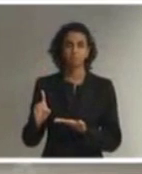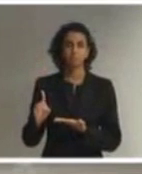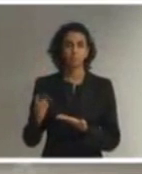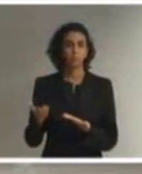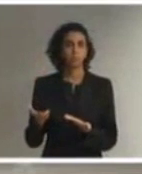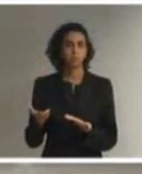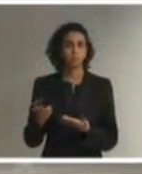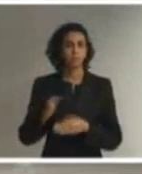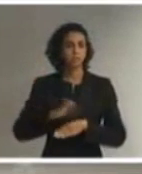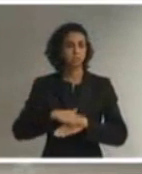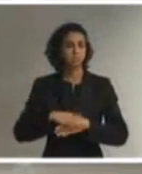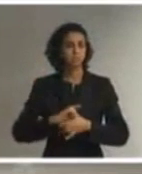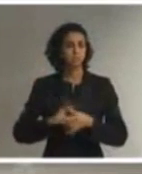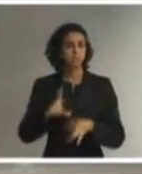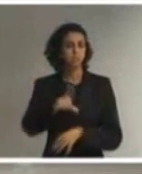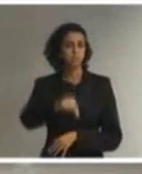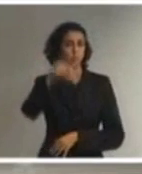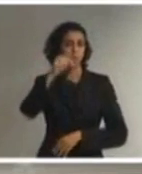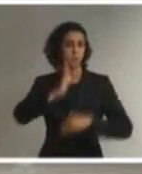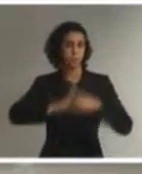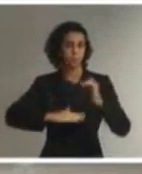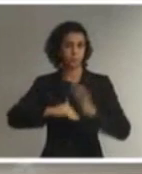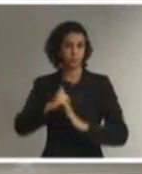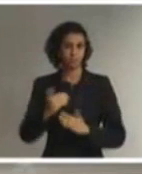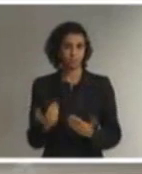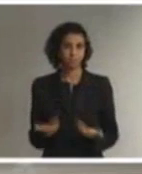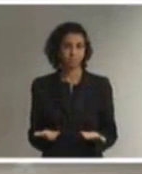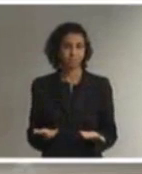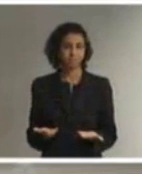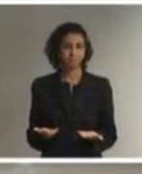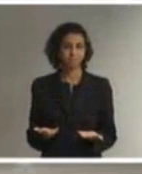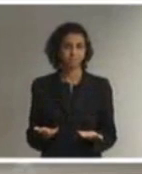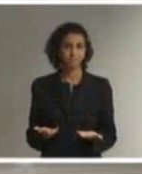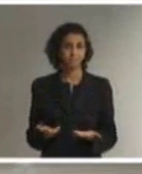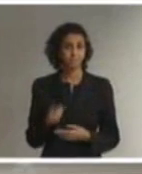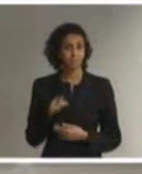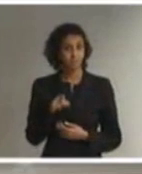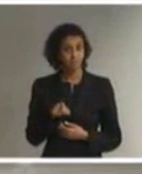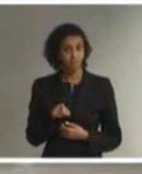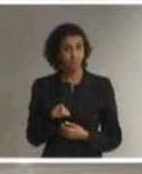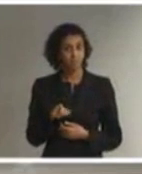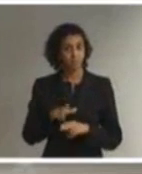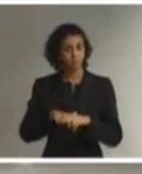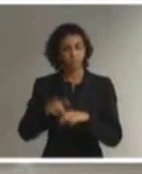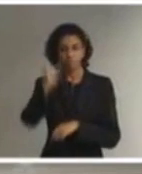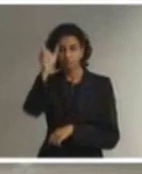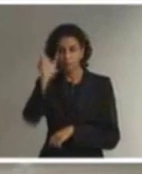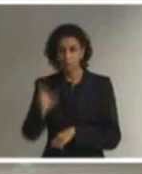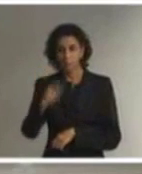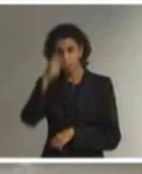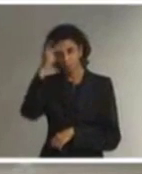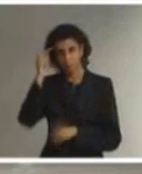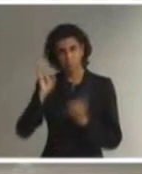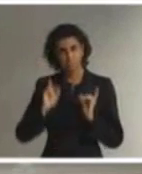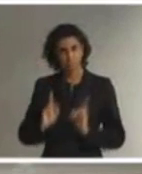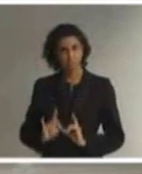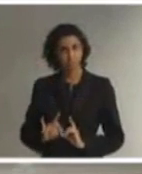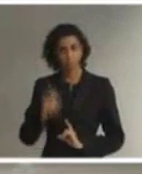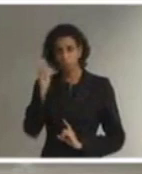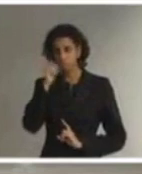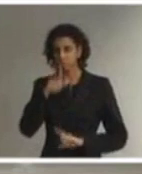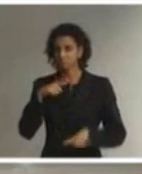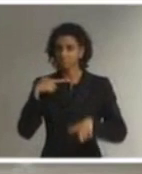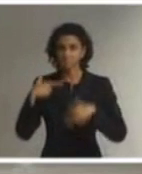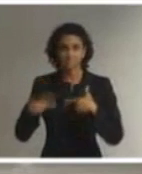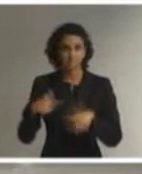escolha profissional que necessariamente levará esse indivíduo a uma atividade produtiva